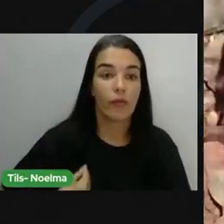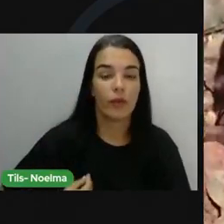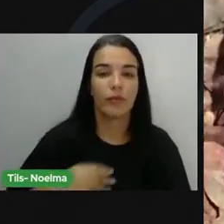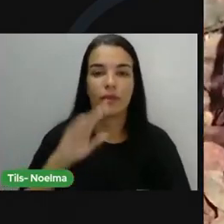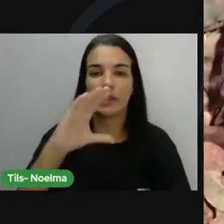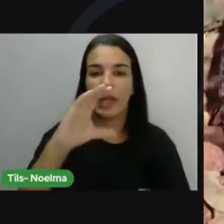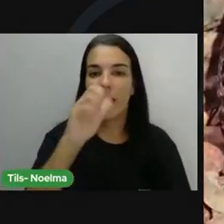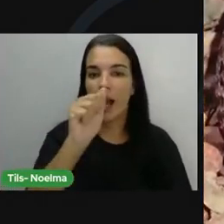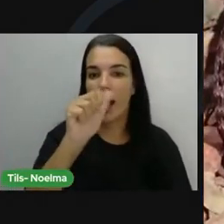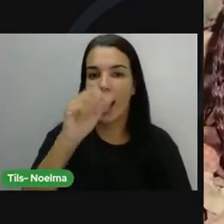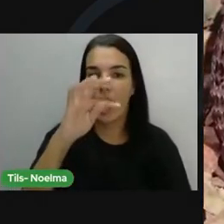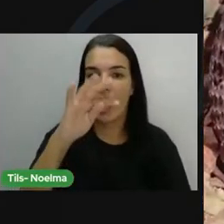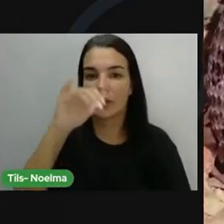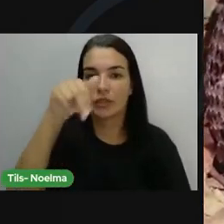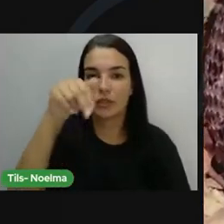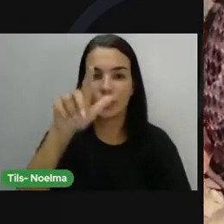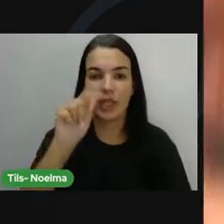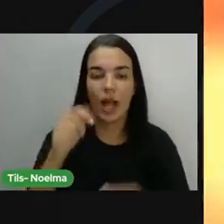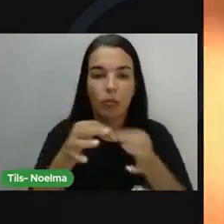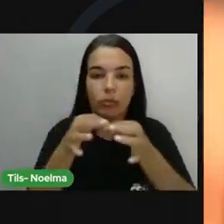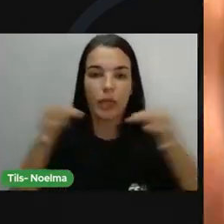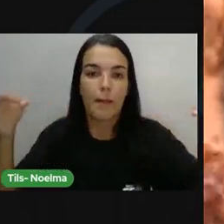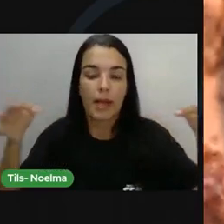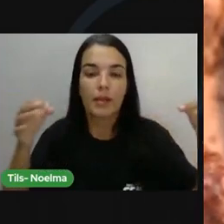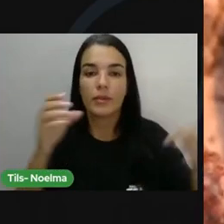ultrapassa mais que 60 centímetros.